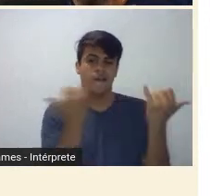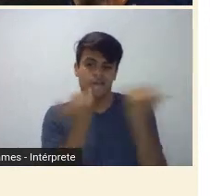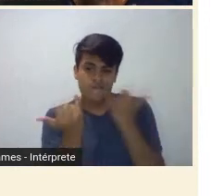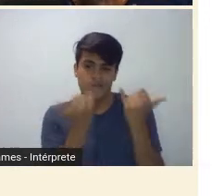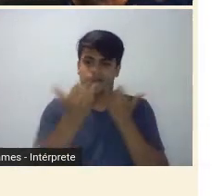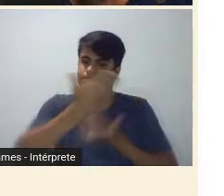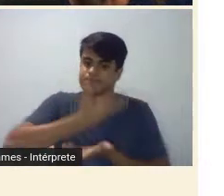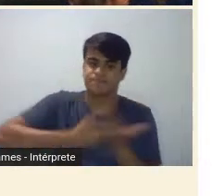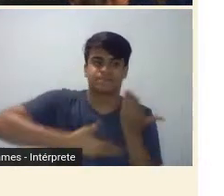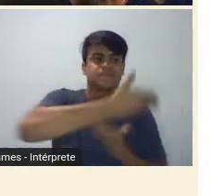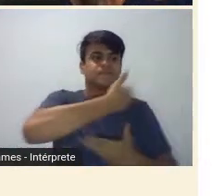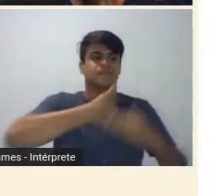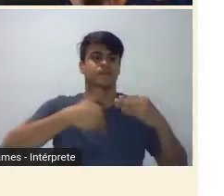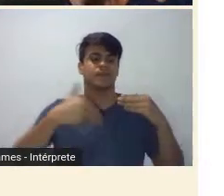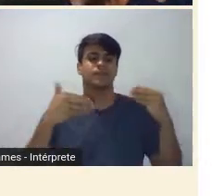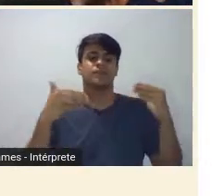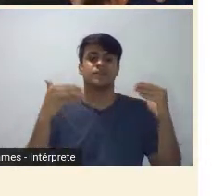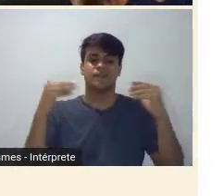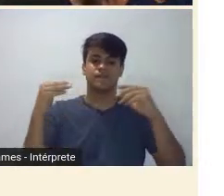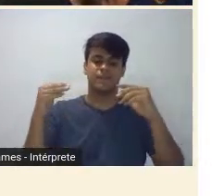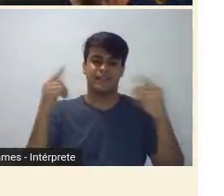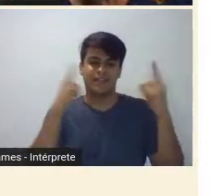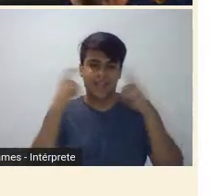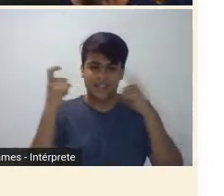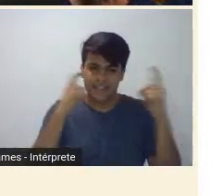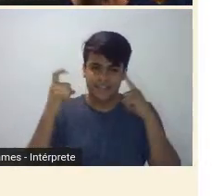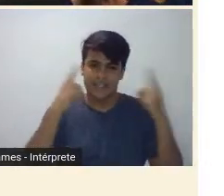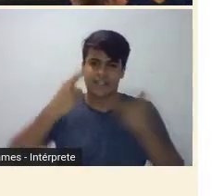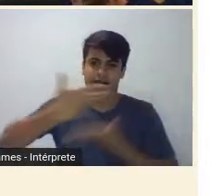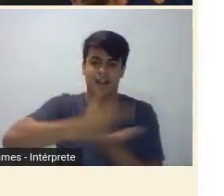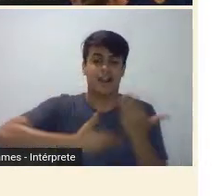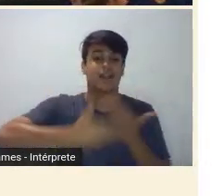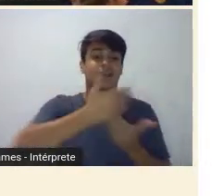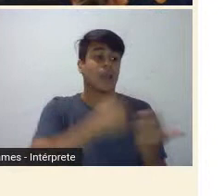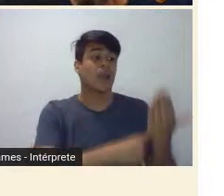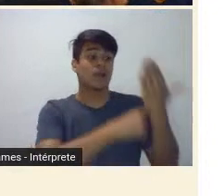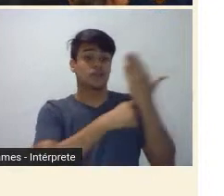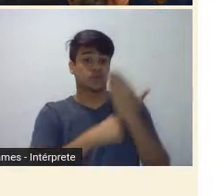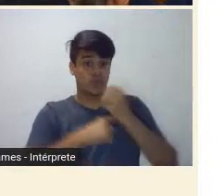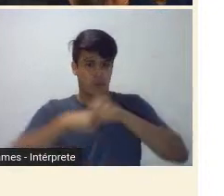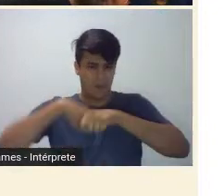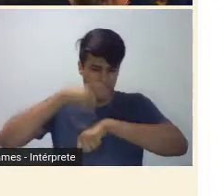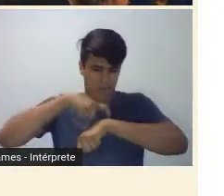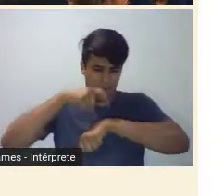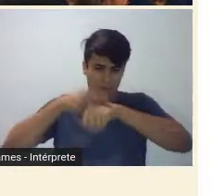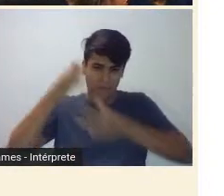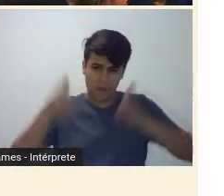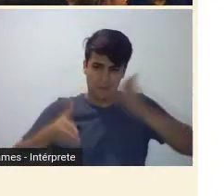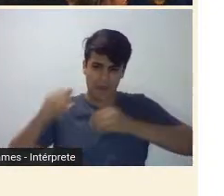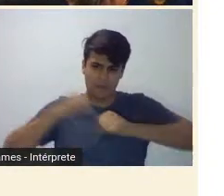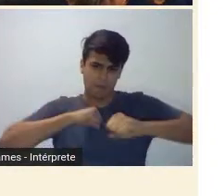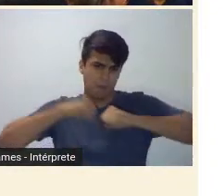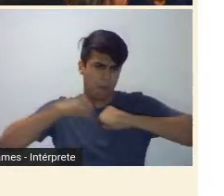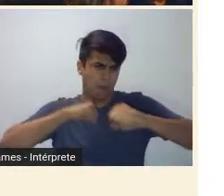ideias que favoreceu a efervescência cultural daquela época e, principalmente,